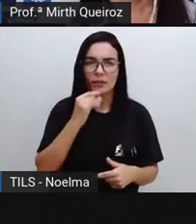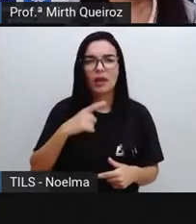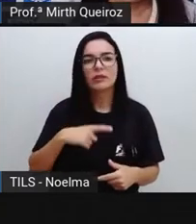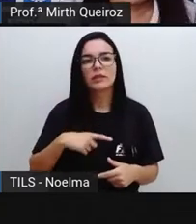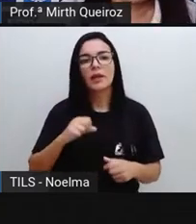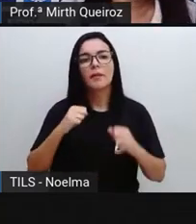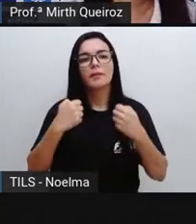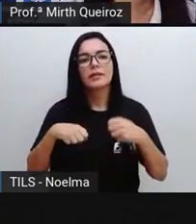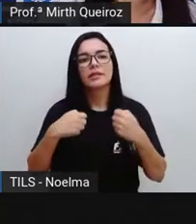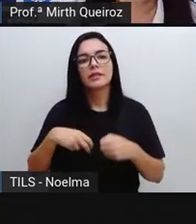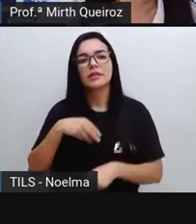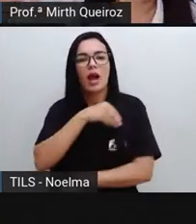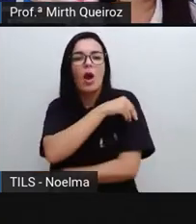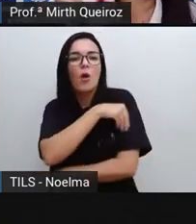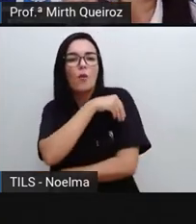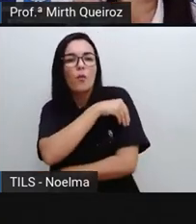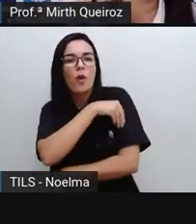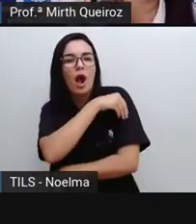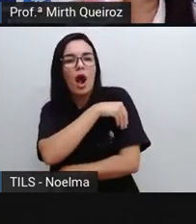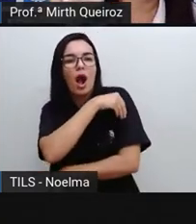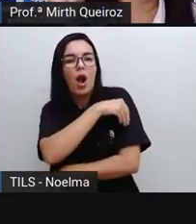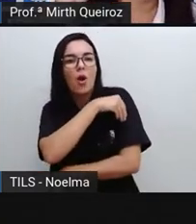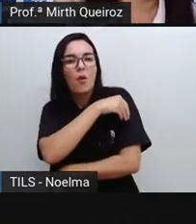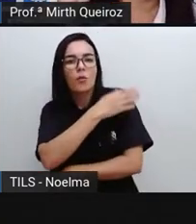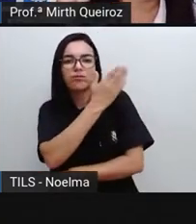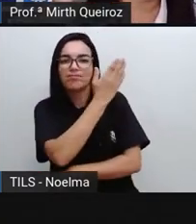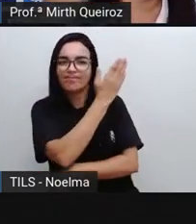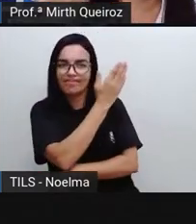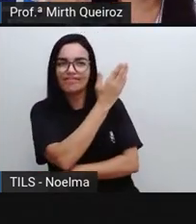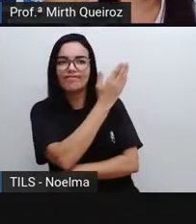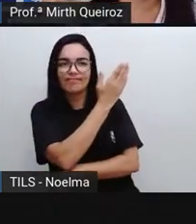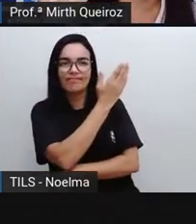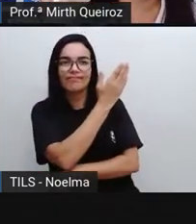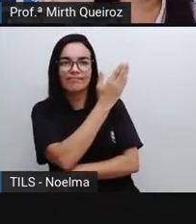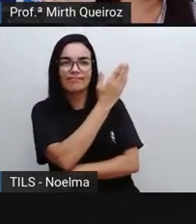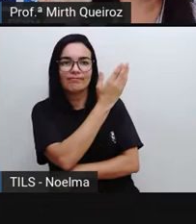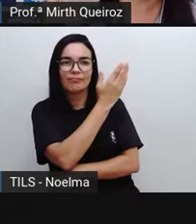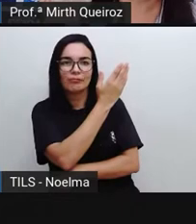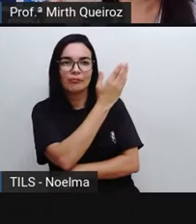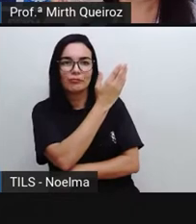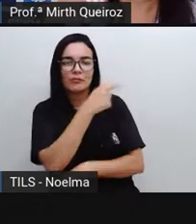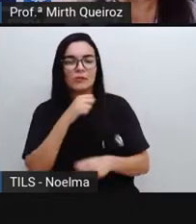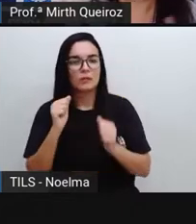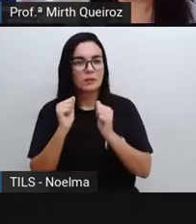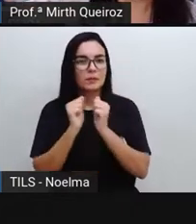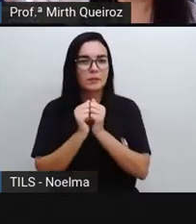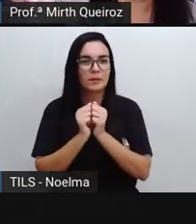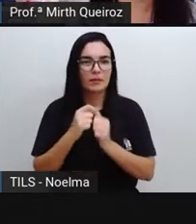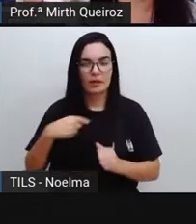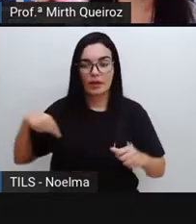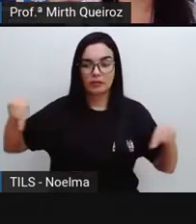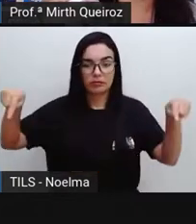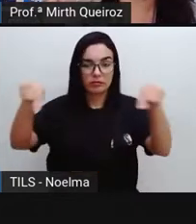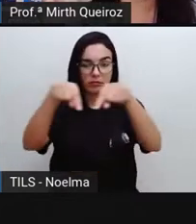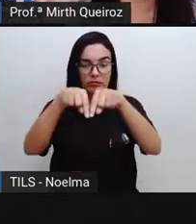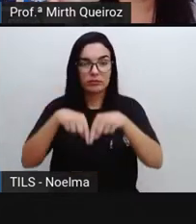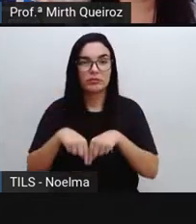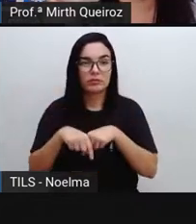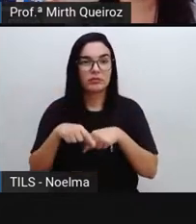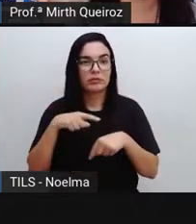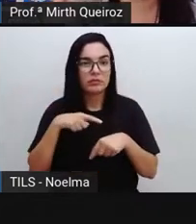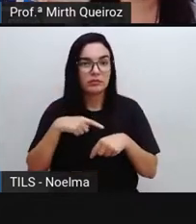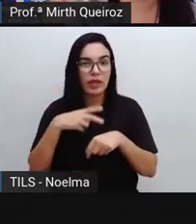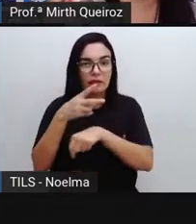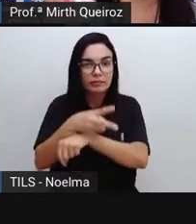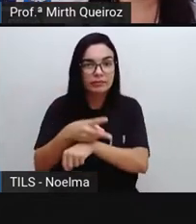o álcool gel, né? O álcool gel, como a gente tem aqui no nosso espaço, aqui no nosso estúdio.